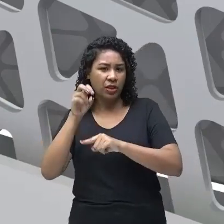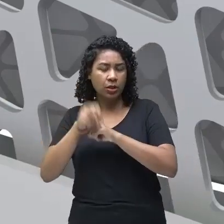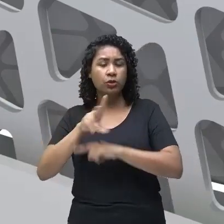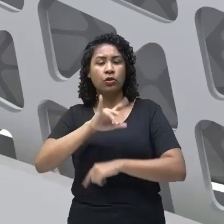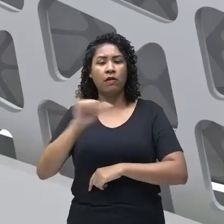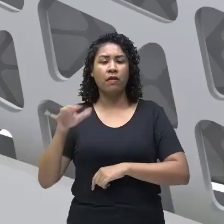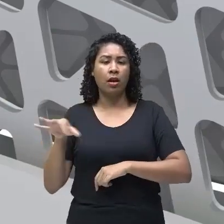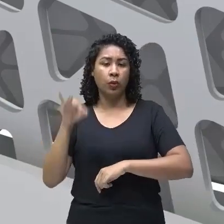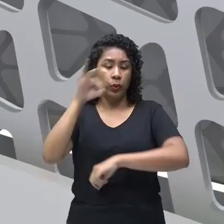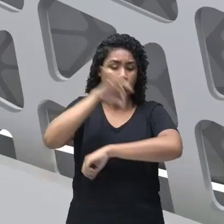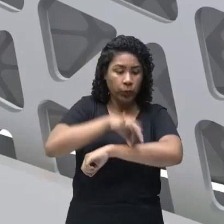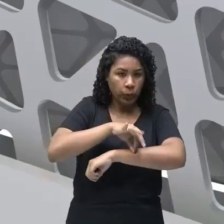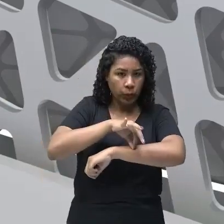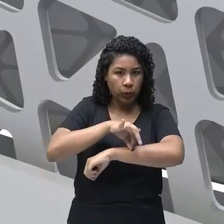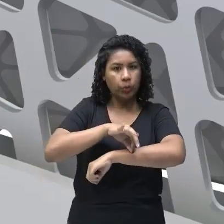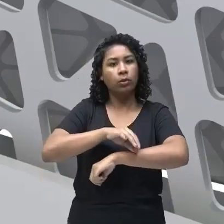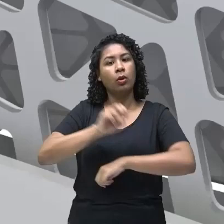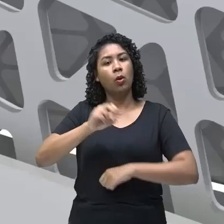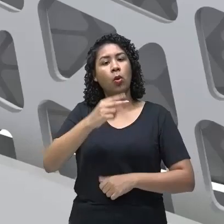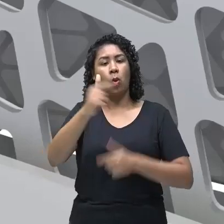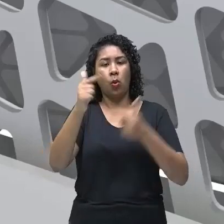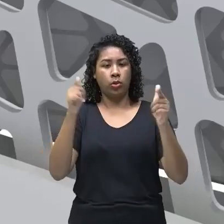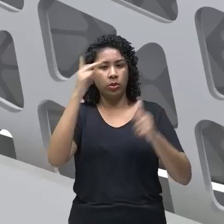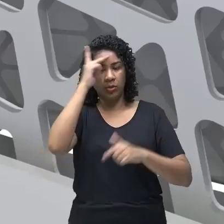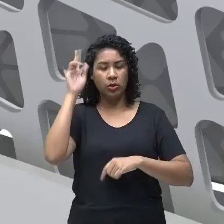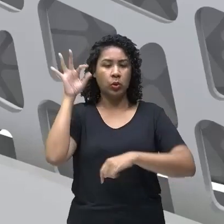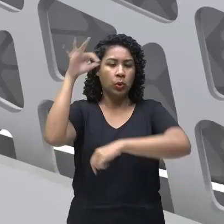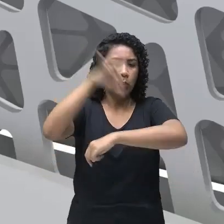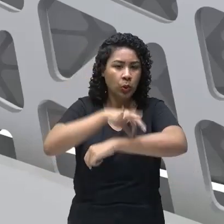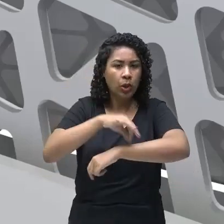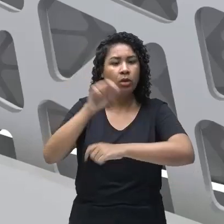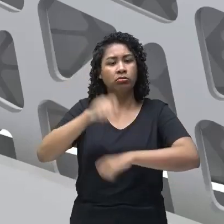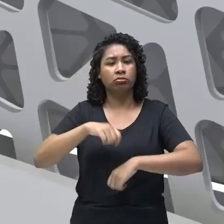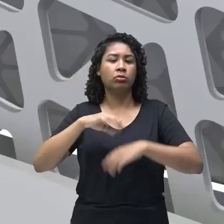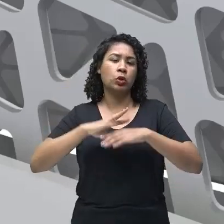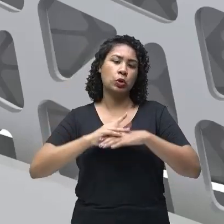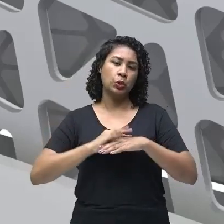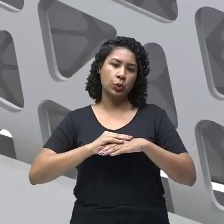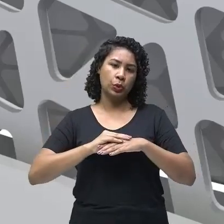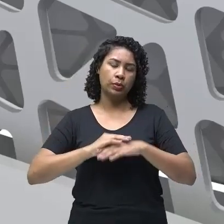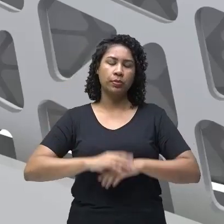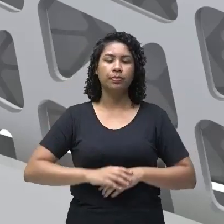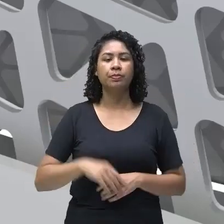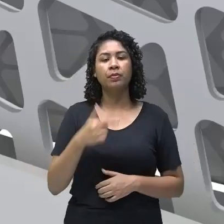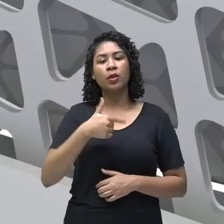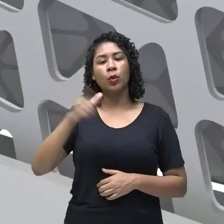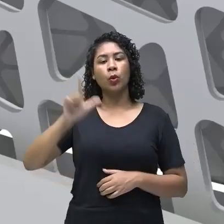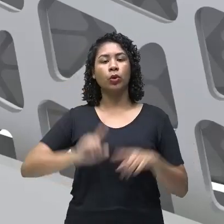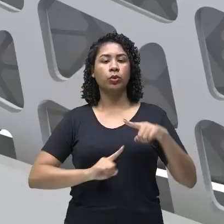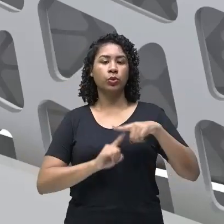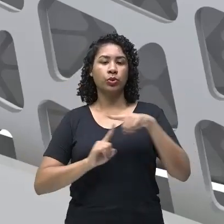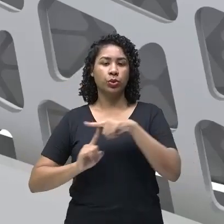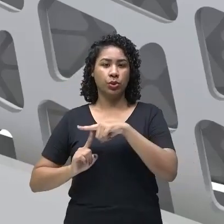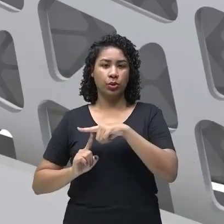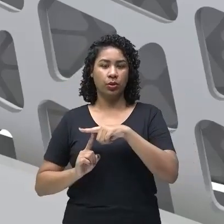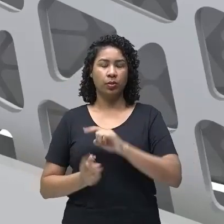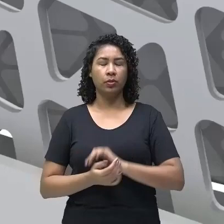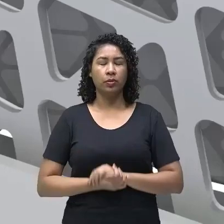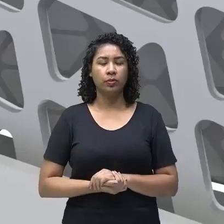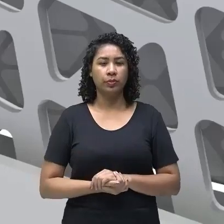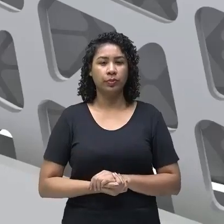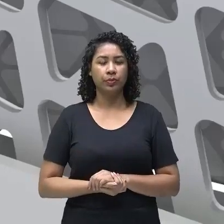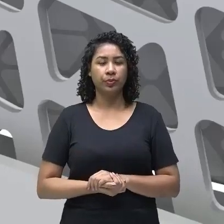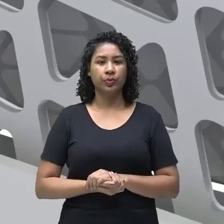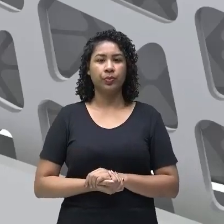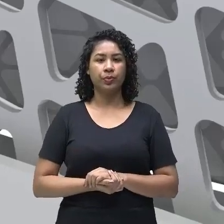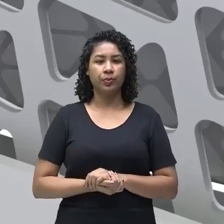mas ferrar um ser humano e causar a doença. O outro tipo de vetor, de agente etiológico